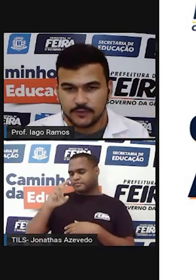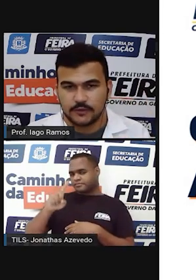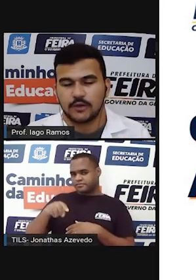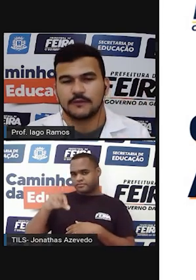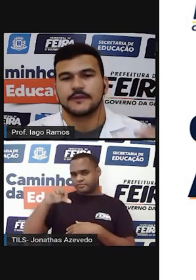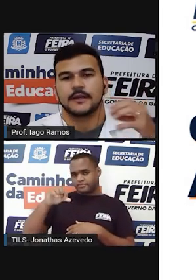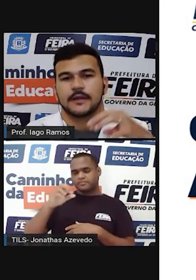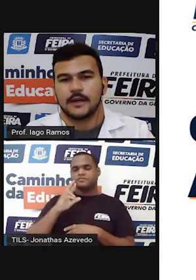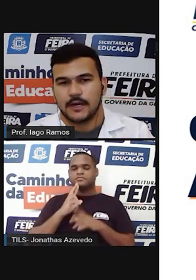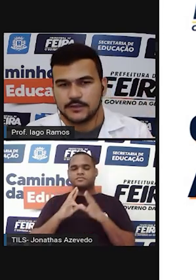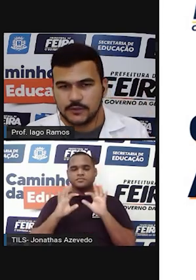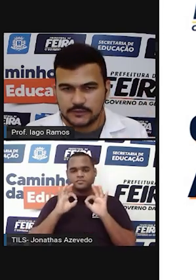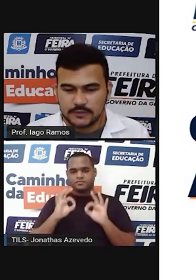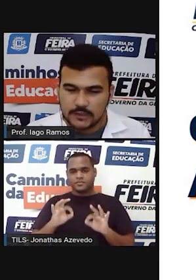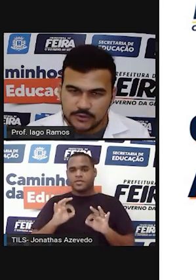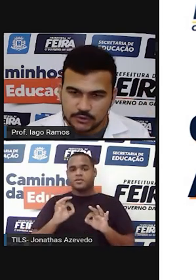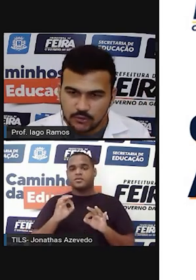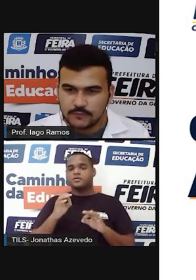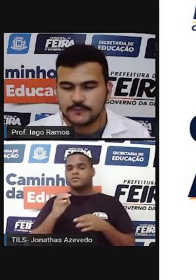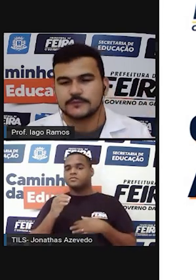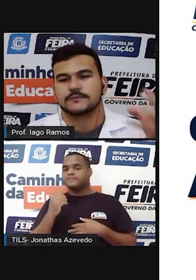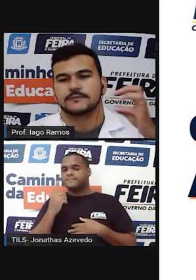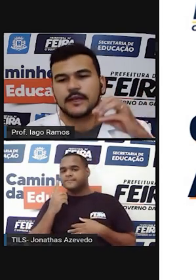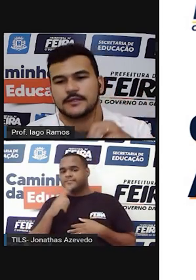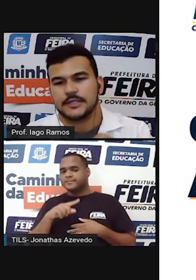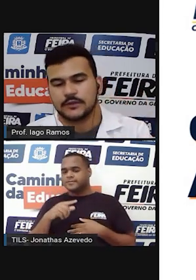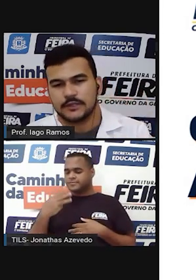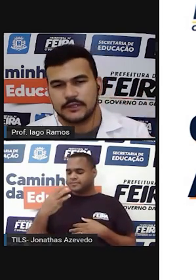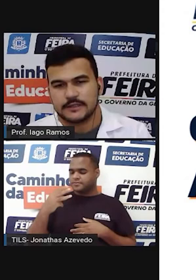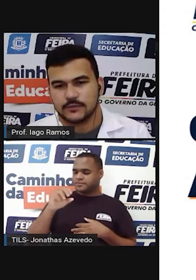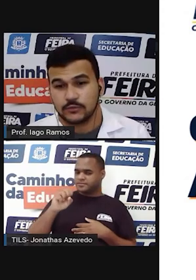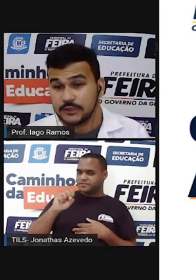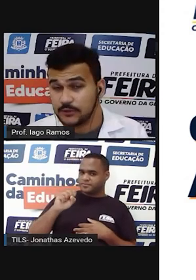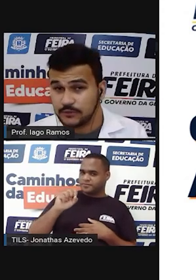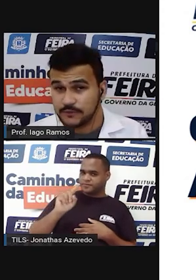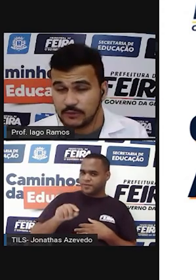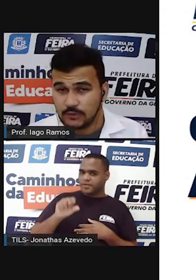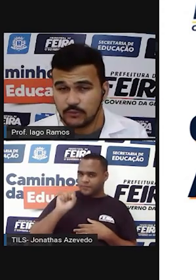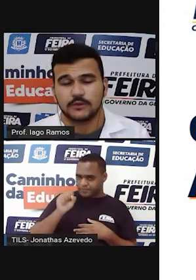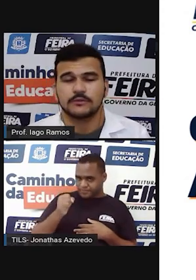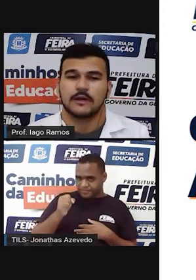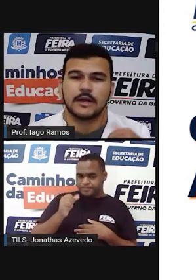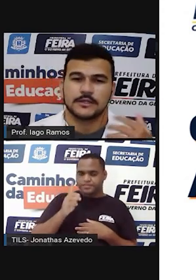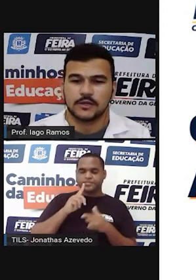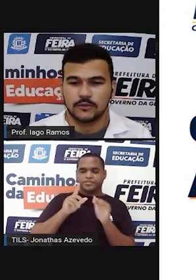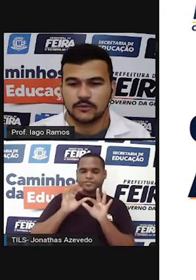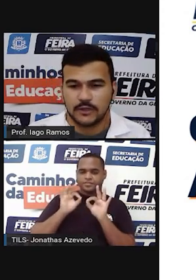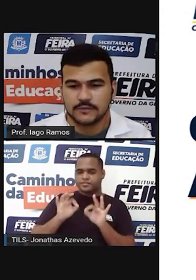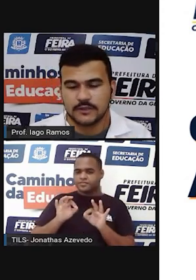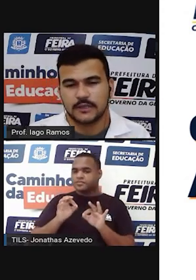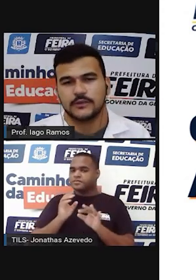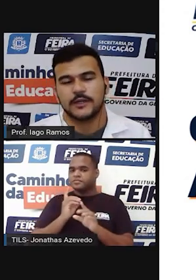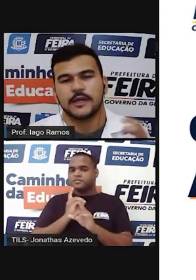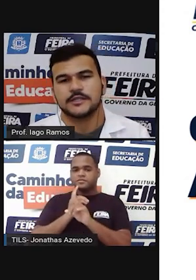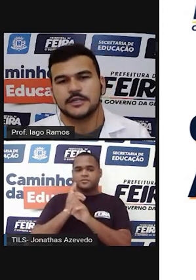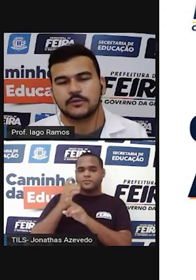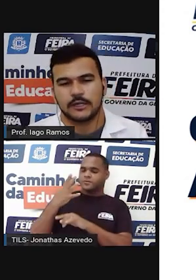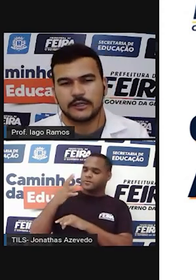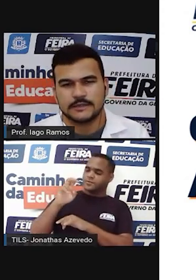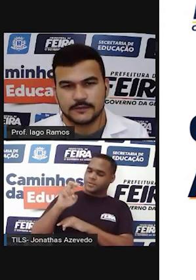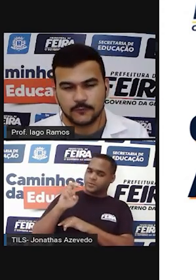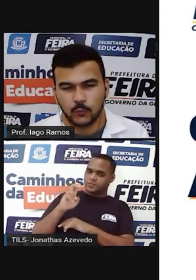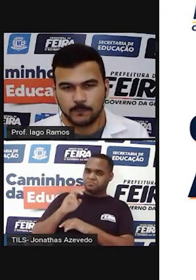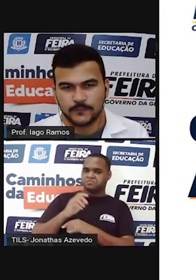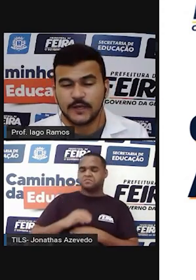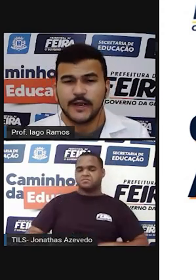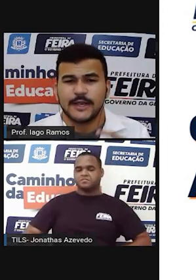35,9, acha o resultado de novo, retira o 38,8, acha outro resultado e retira o